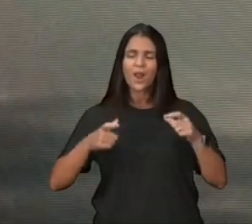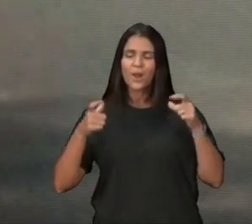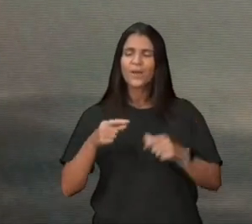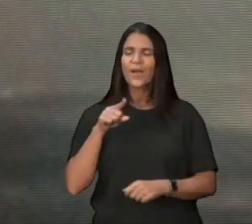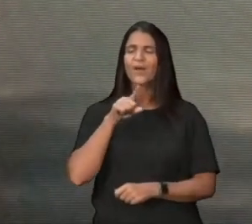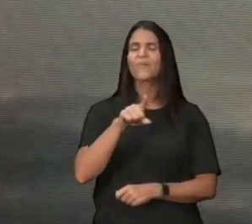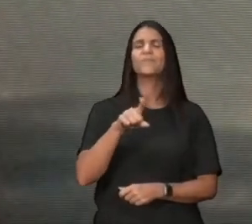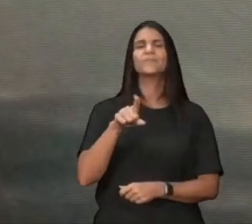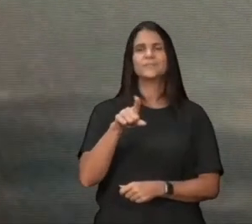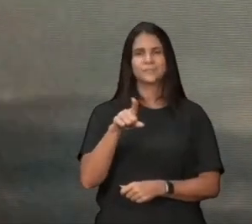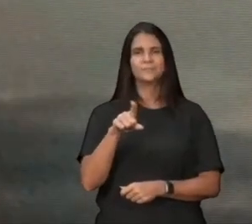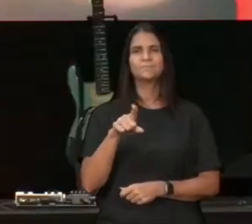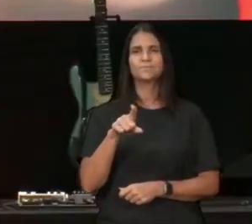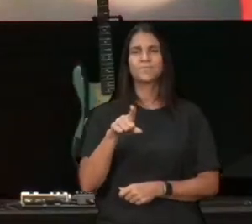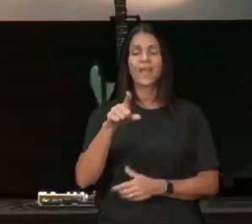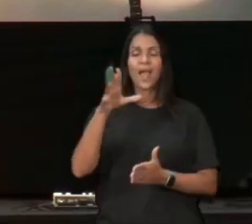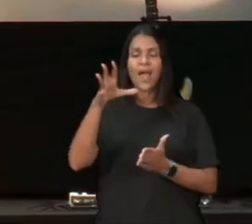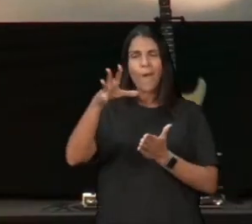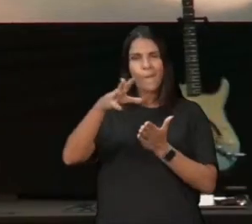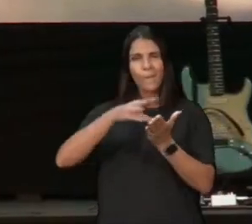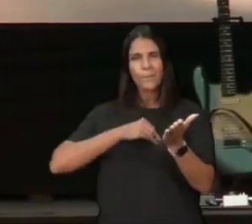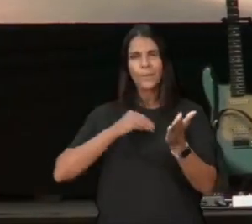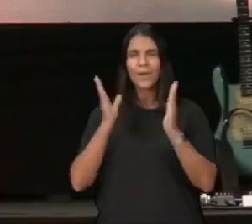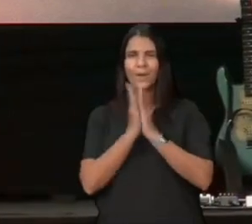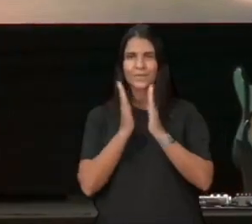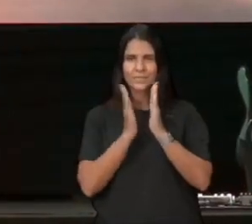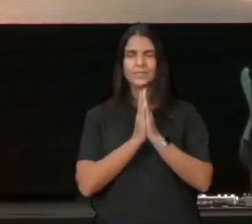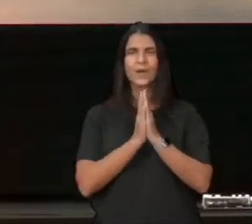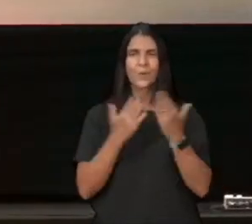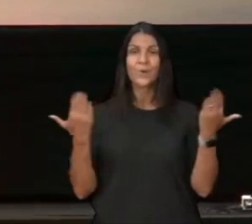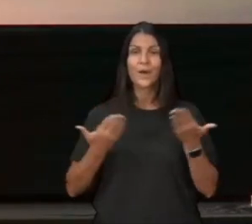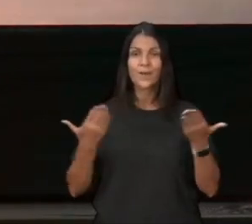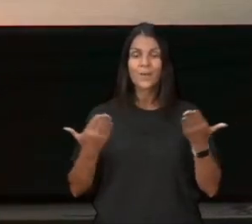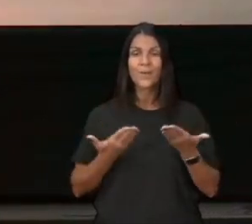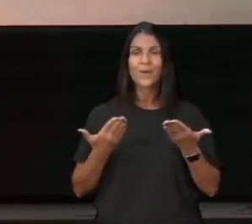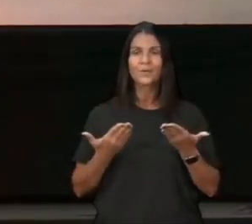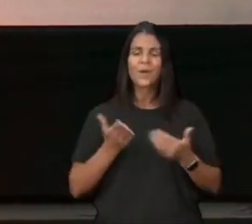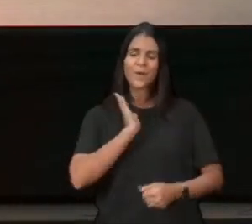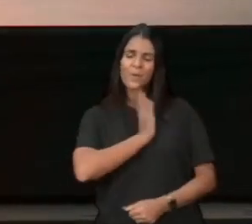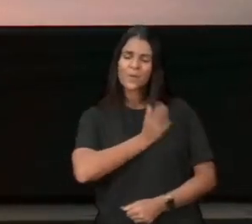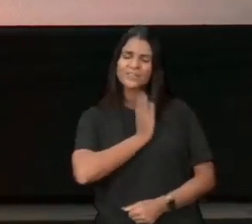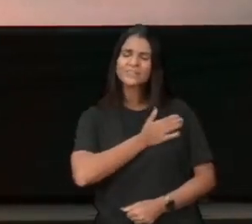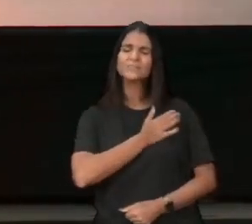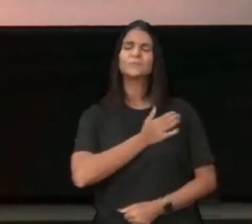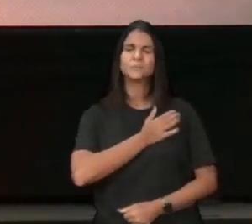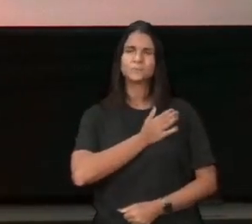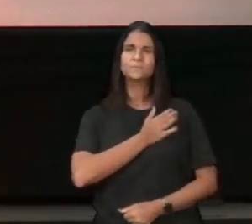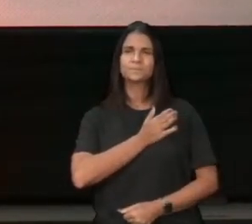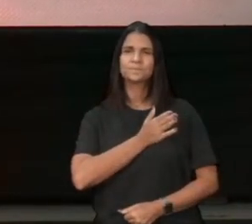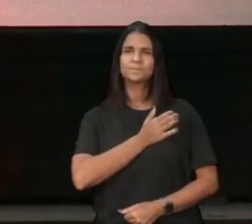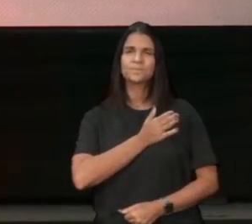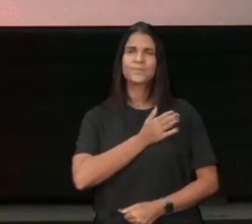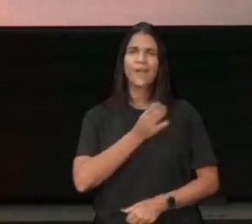repete comigo uma oração aqui, ninguém precisa ouvir não, fala no seu coração, se você quer começar um